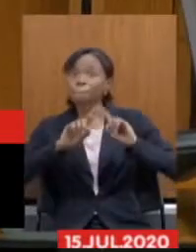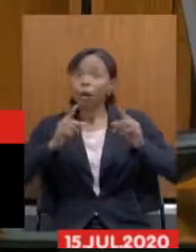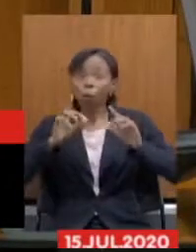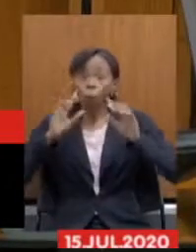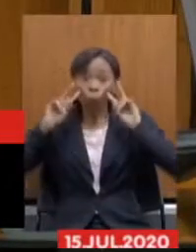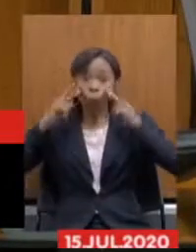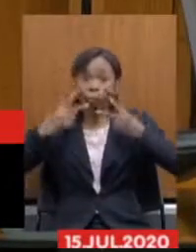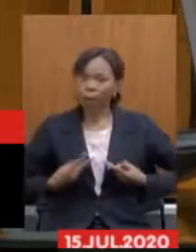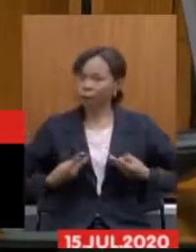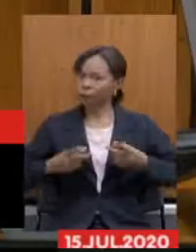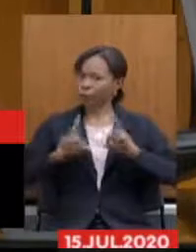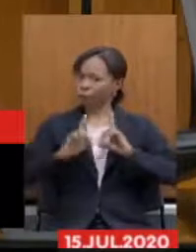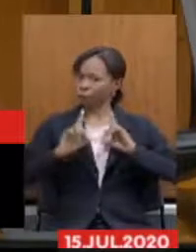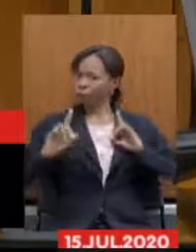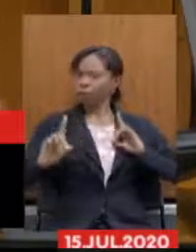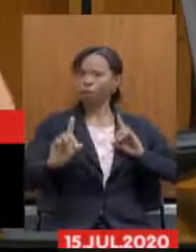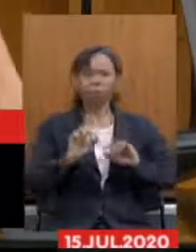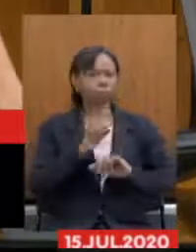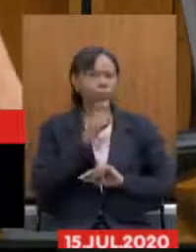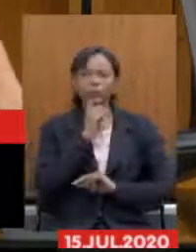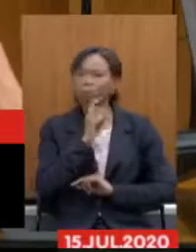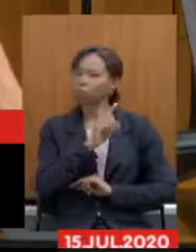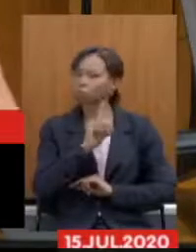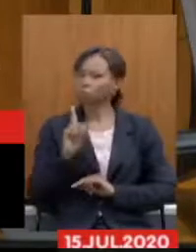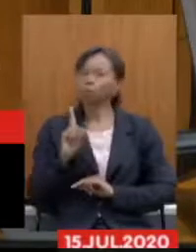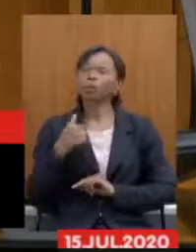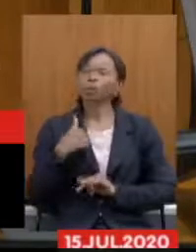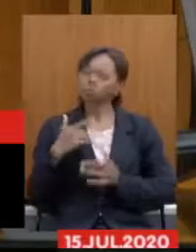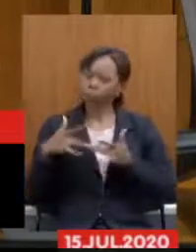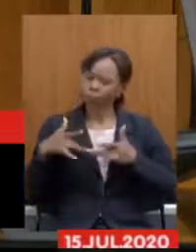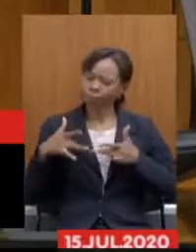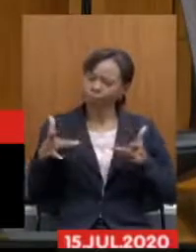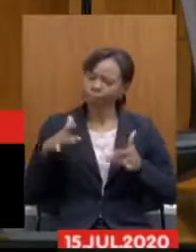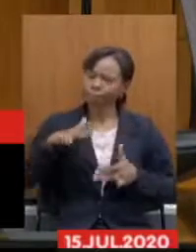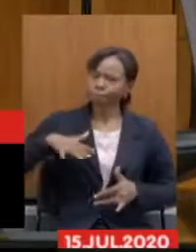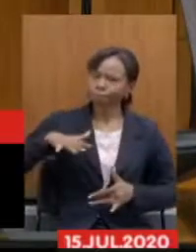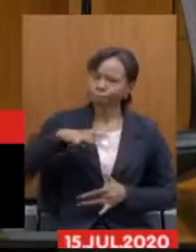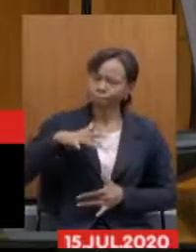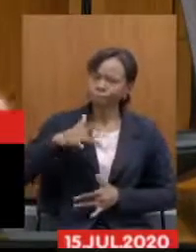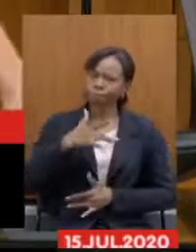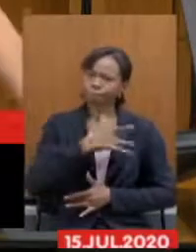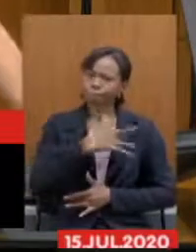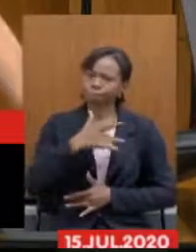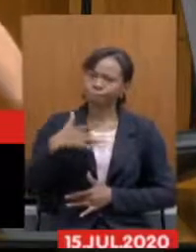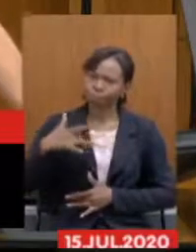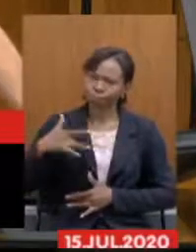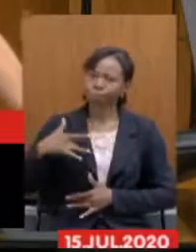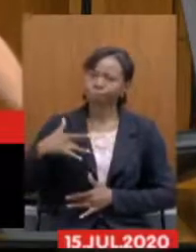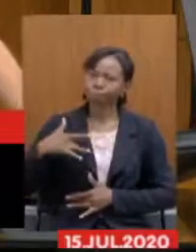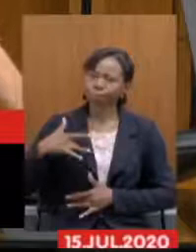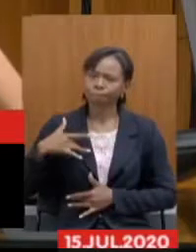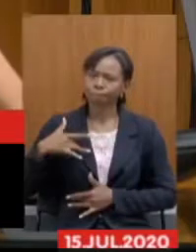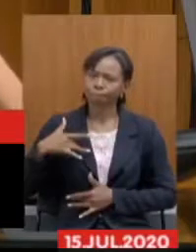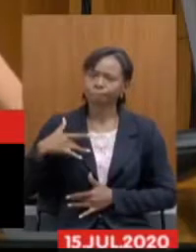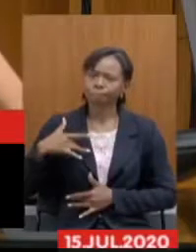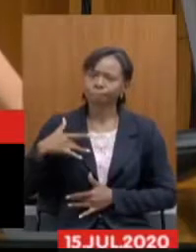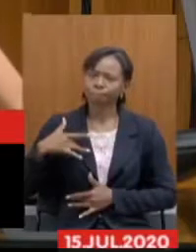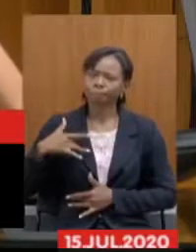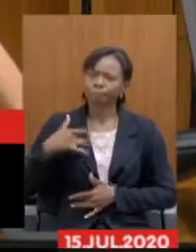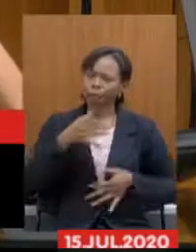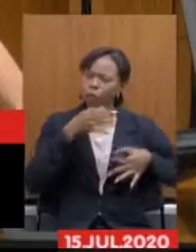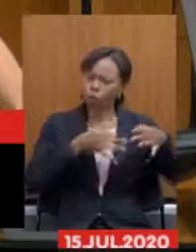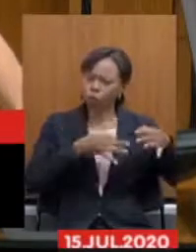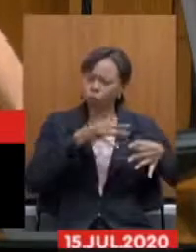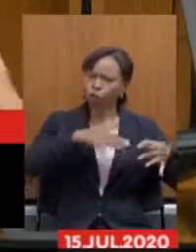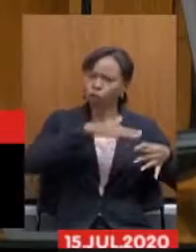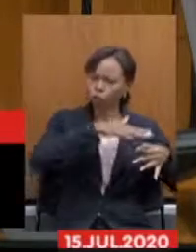então fica aqui a minha solidariedade em nome de servidores do poder judiciário aos servidores